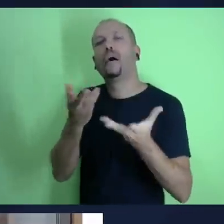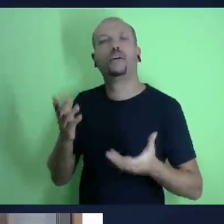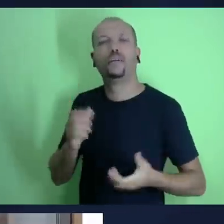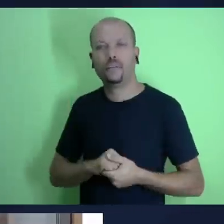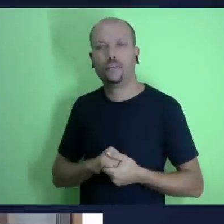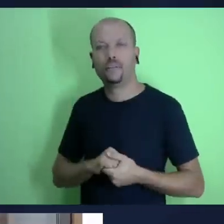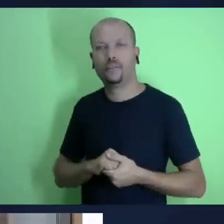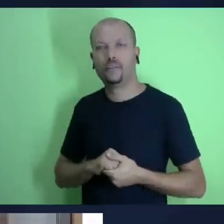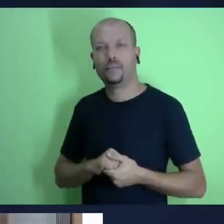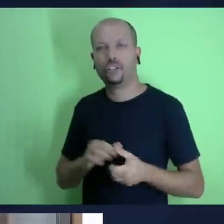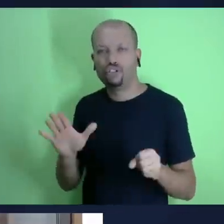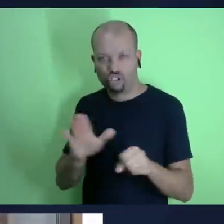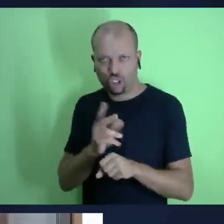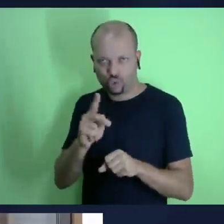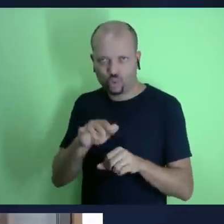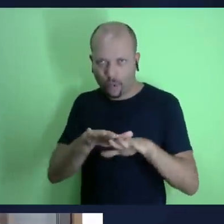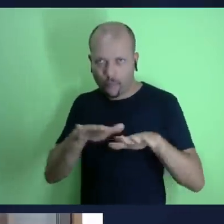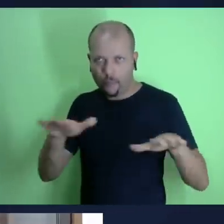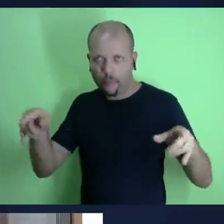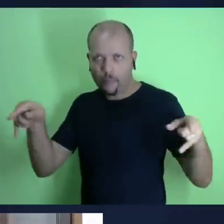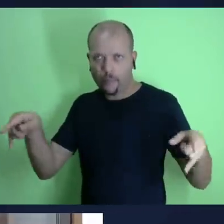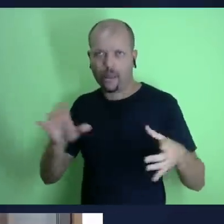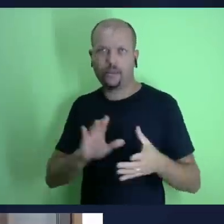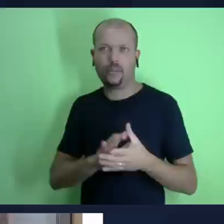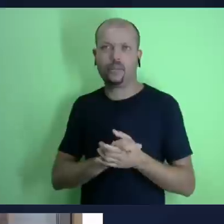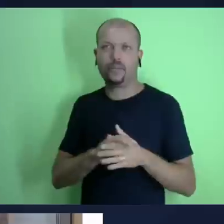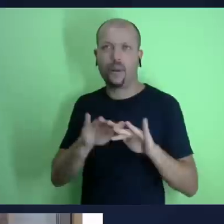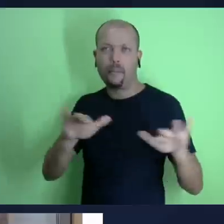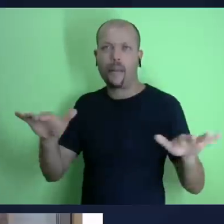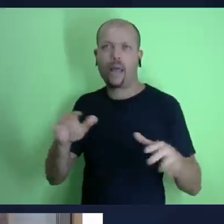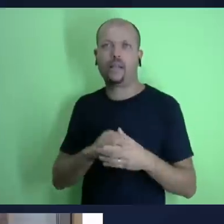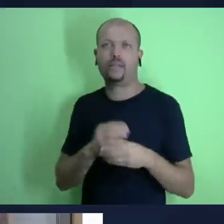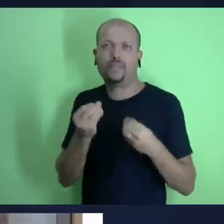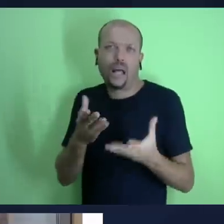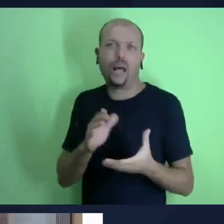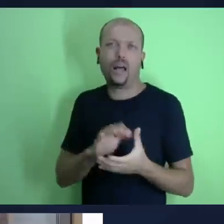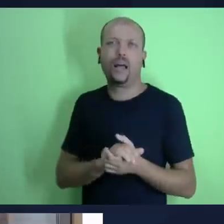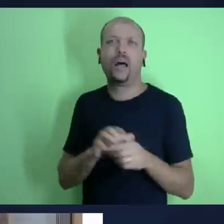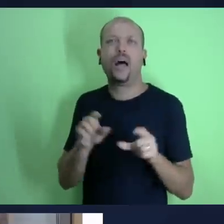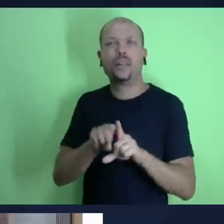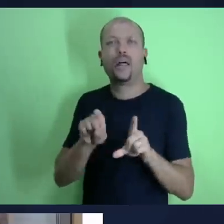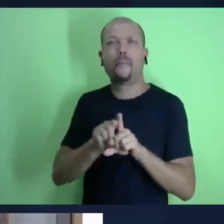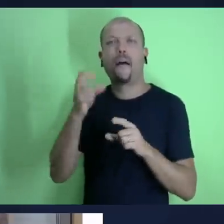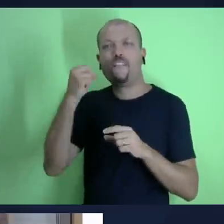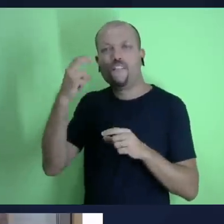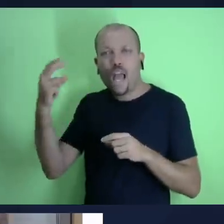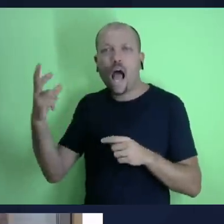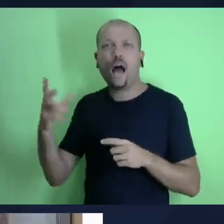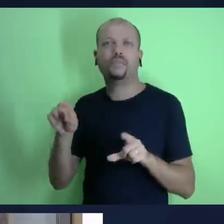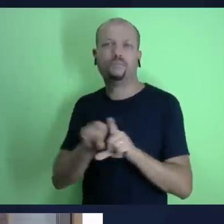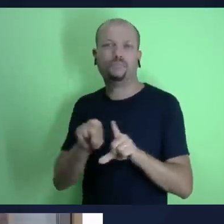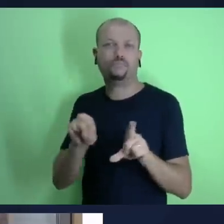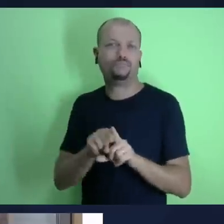na verdade mas o que de fato o dinheiro pode trazer pra gente que segurança ele pode